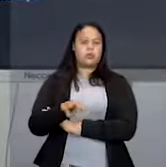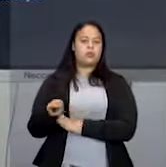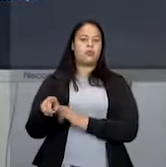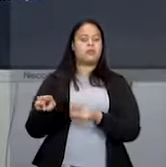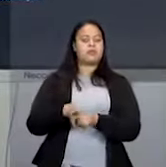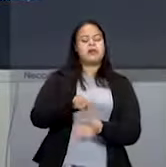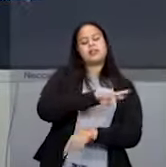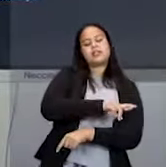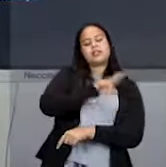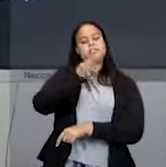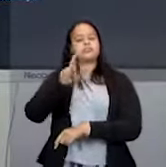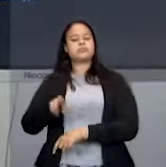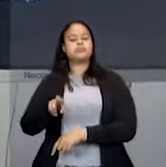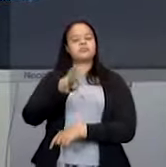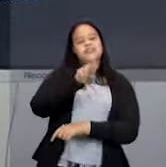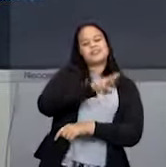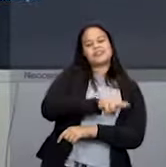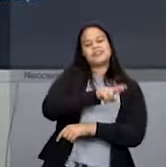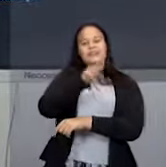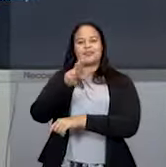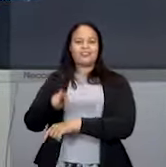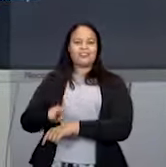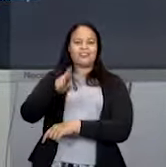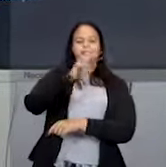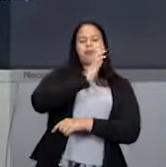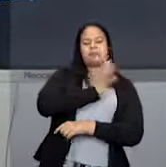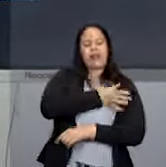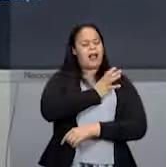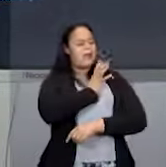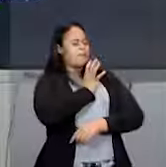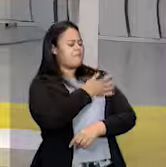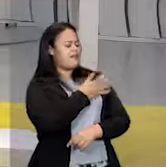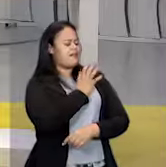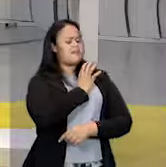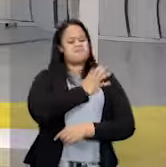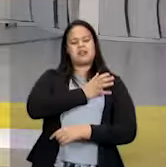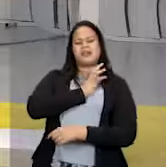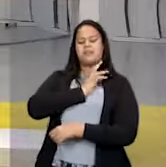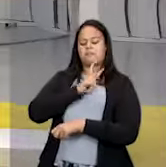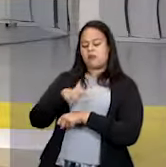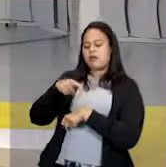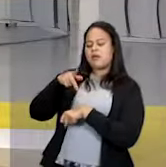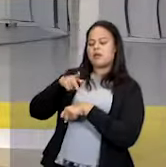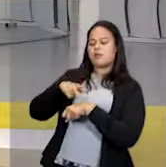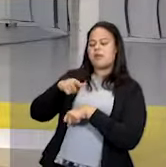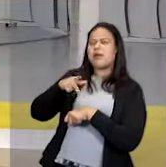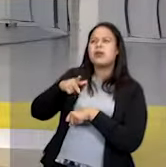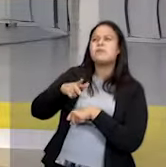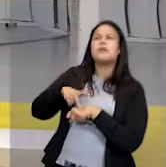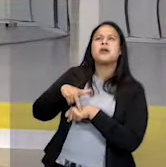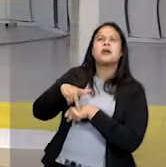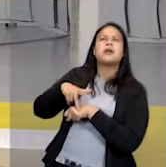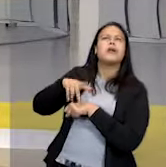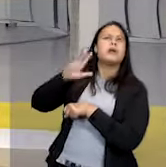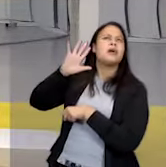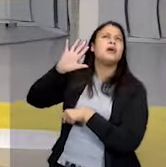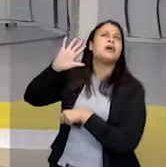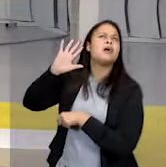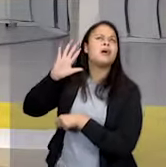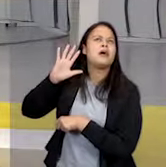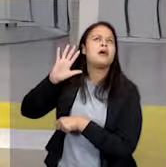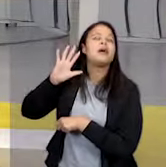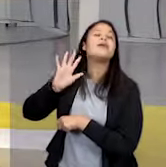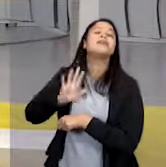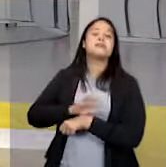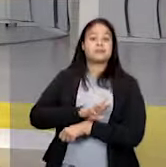aquela pulsação. o que faz o seu coração bater mais forte. Aquele que dá vontade de balançar o pezinho. Isso é um ritmo de uma